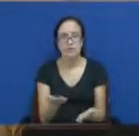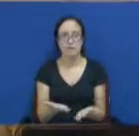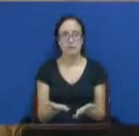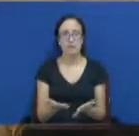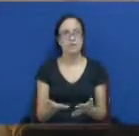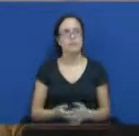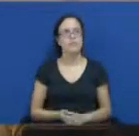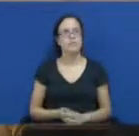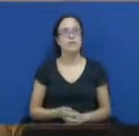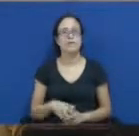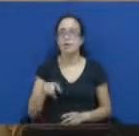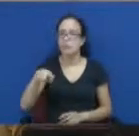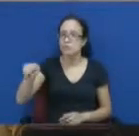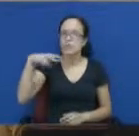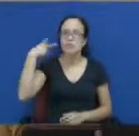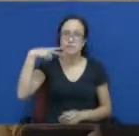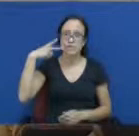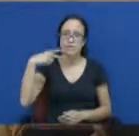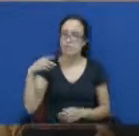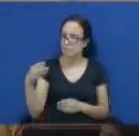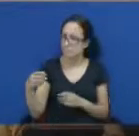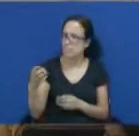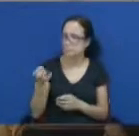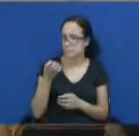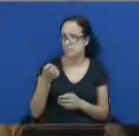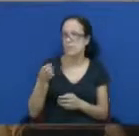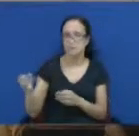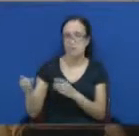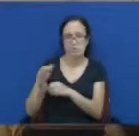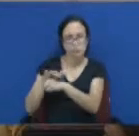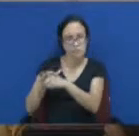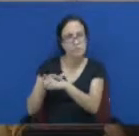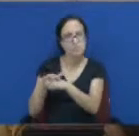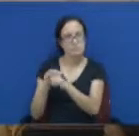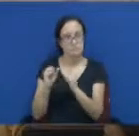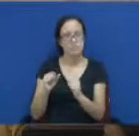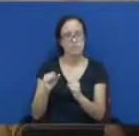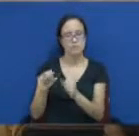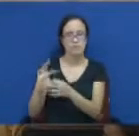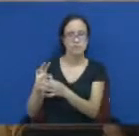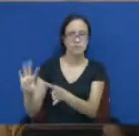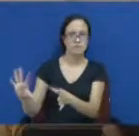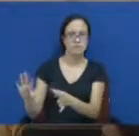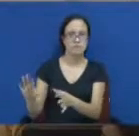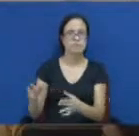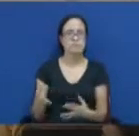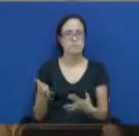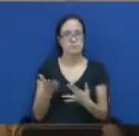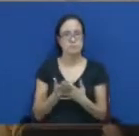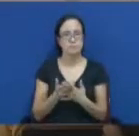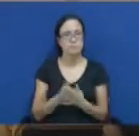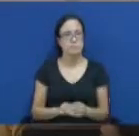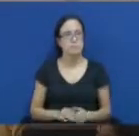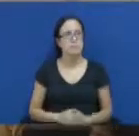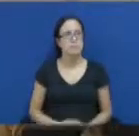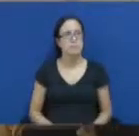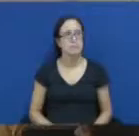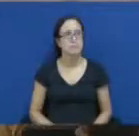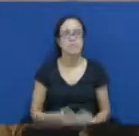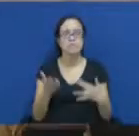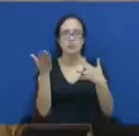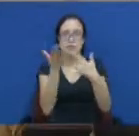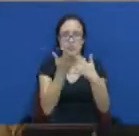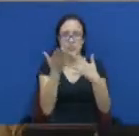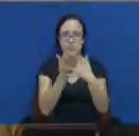assunto com o senhor André os trabalhos estão suspensos decretado intervalo